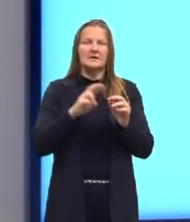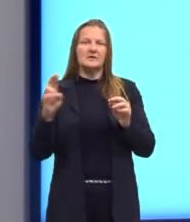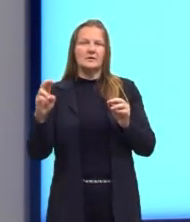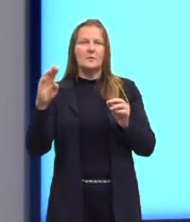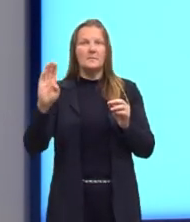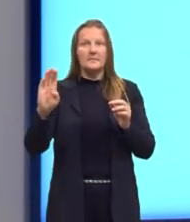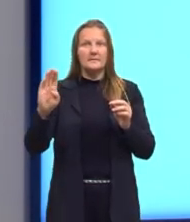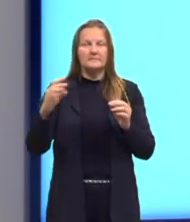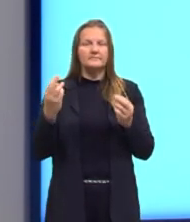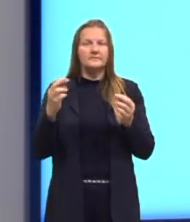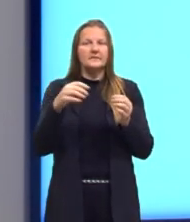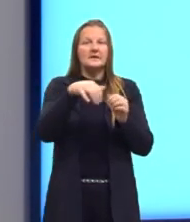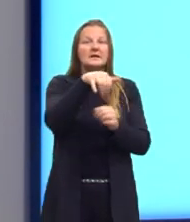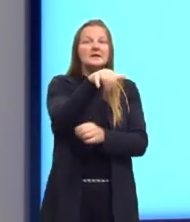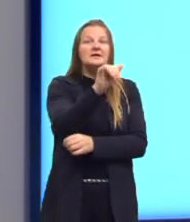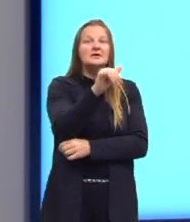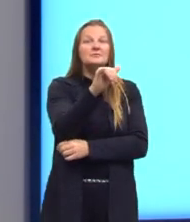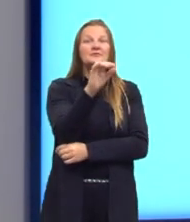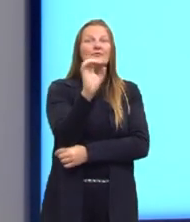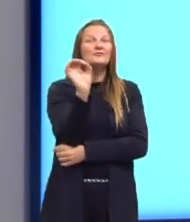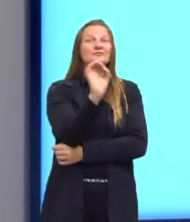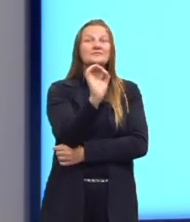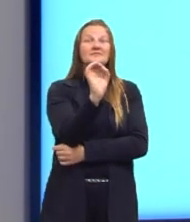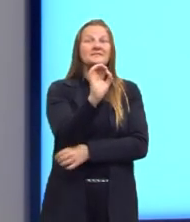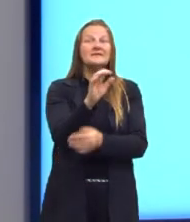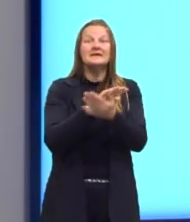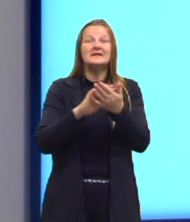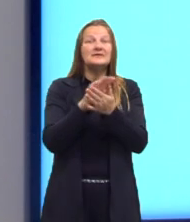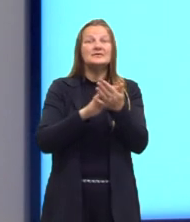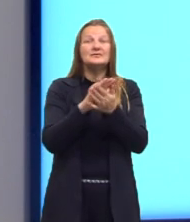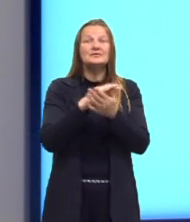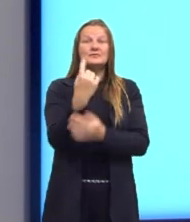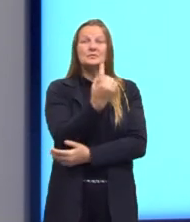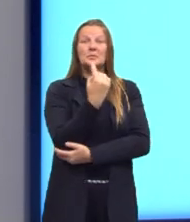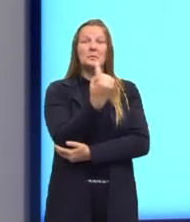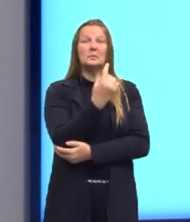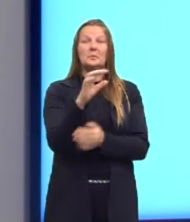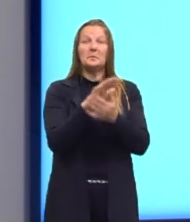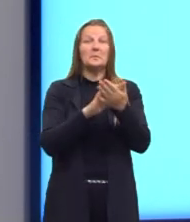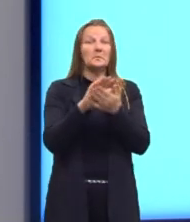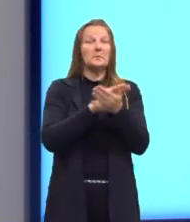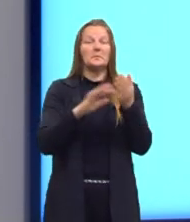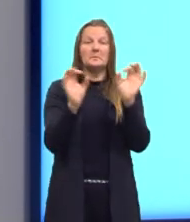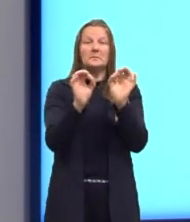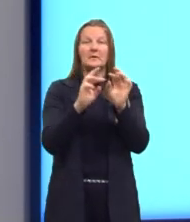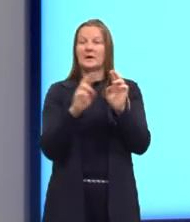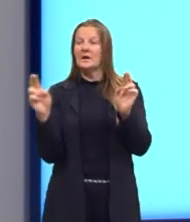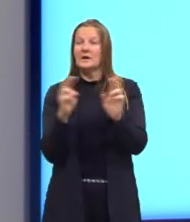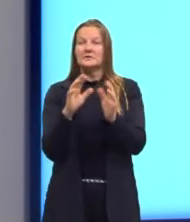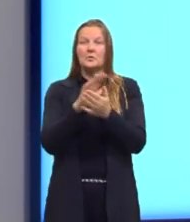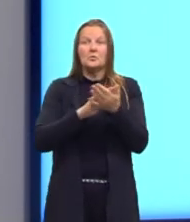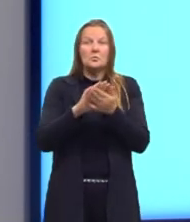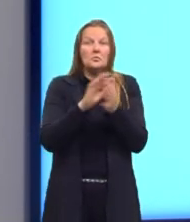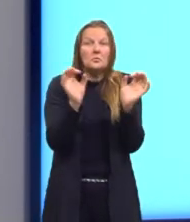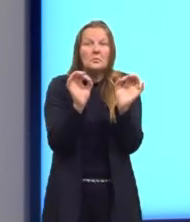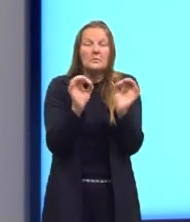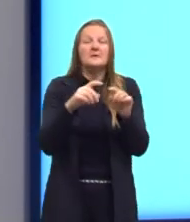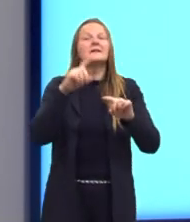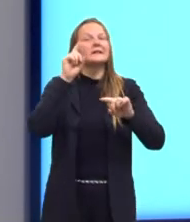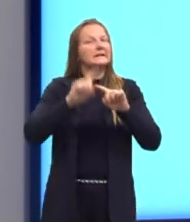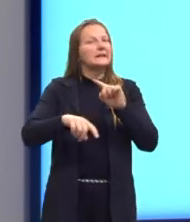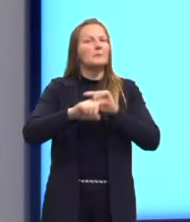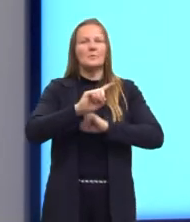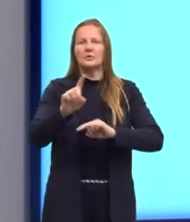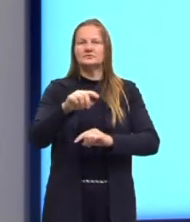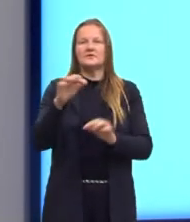Y aqui no conjunto A, ele está sobrando, ele não possui relação com nenhum elemento do outro conjunto. Então, também